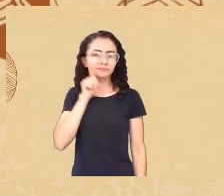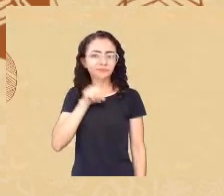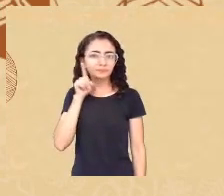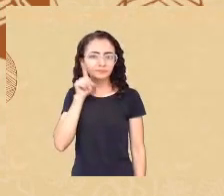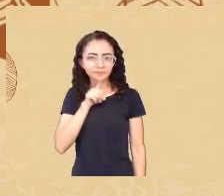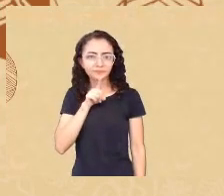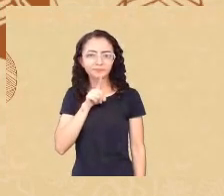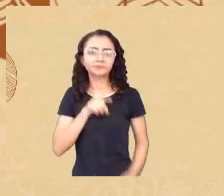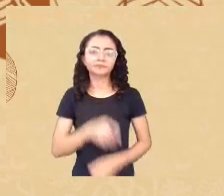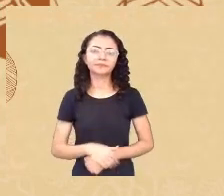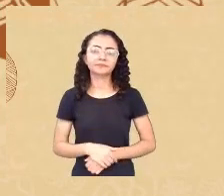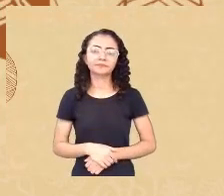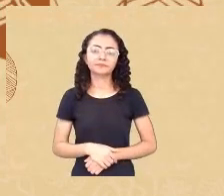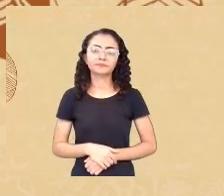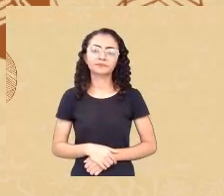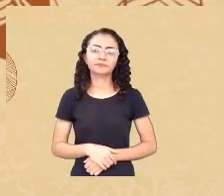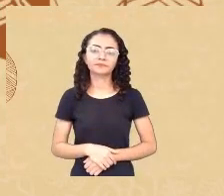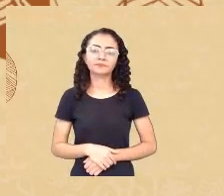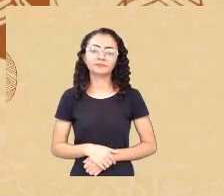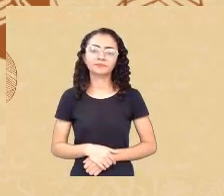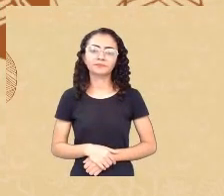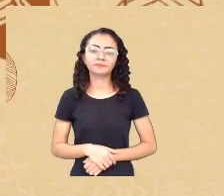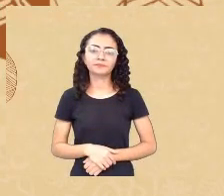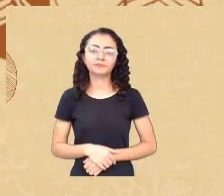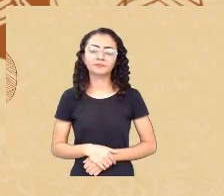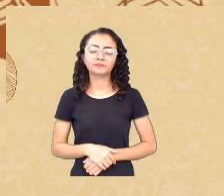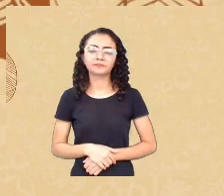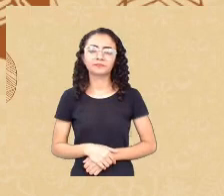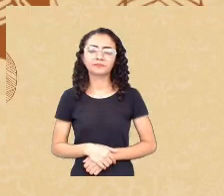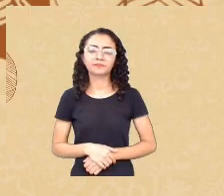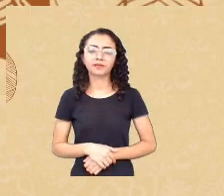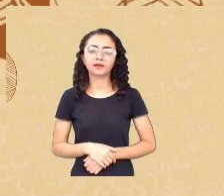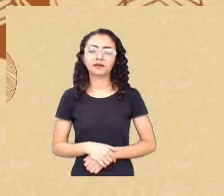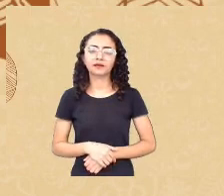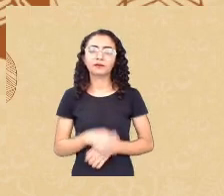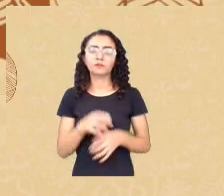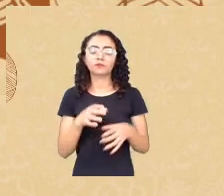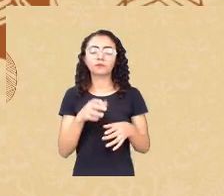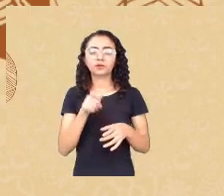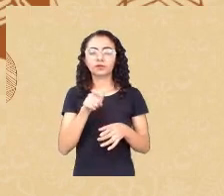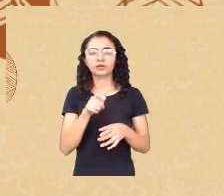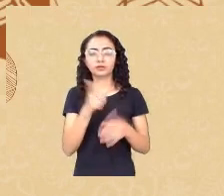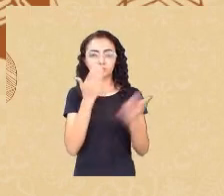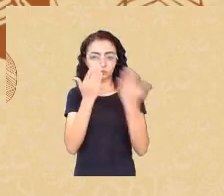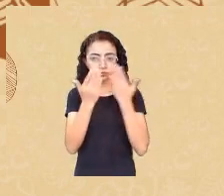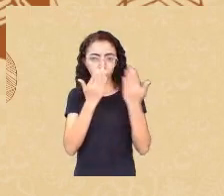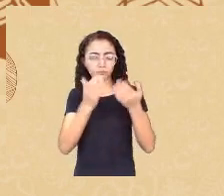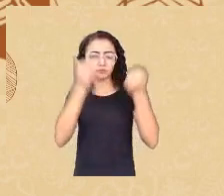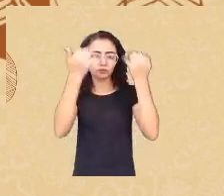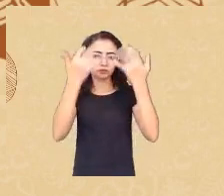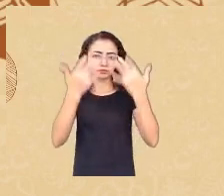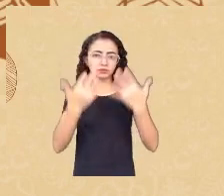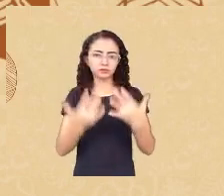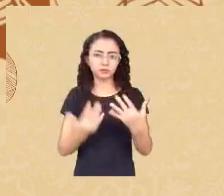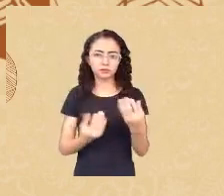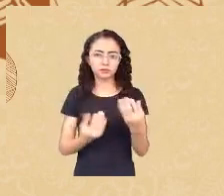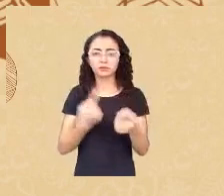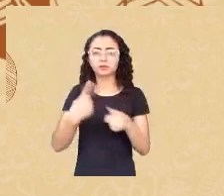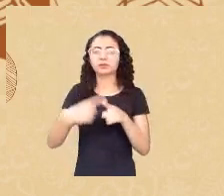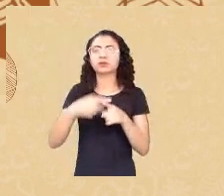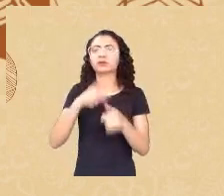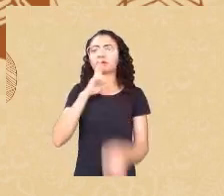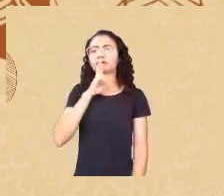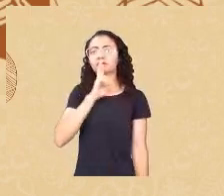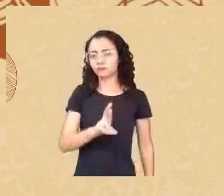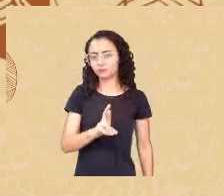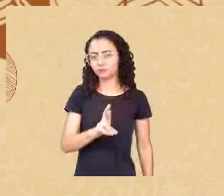com o DRAPA porque eles explicam uma explicação do porquê da resposta e proposições também achei